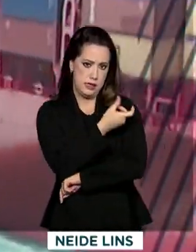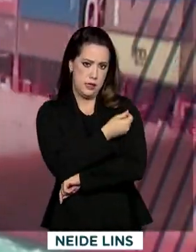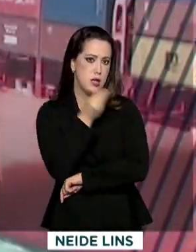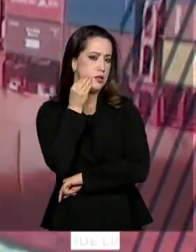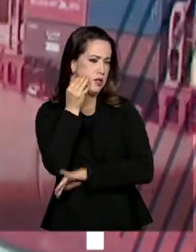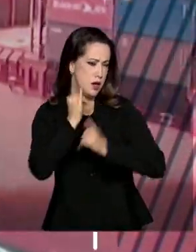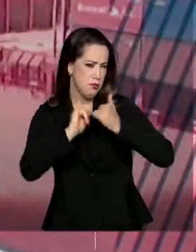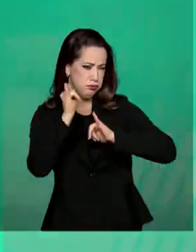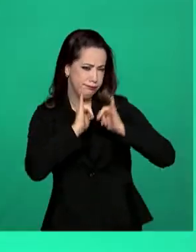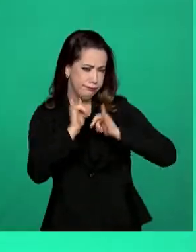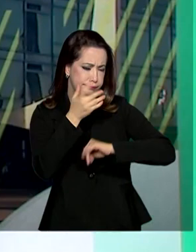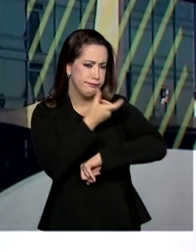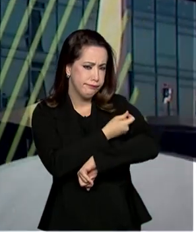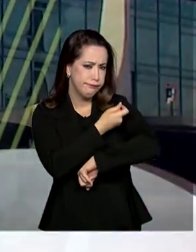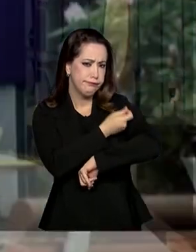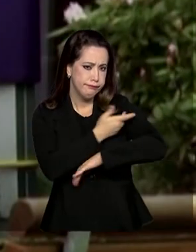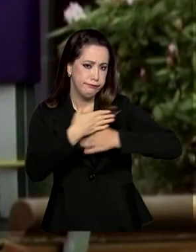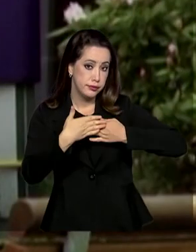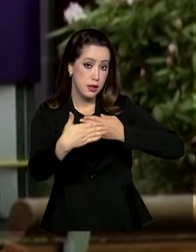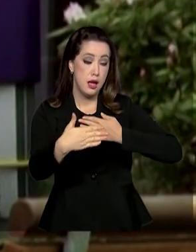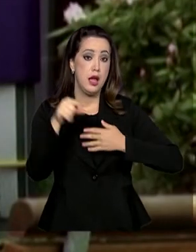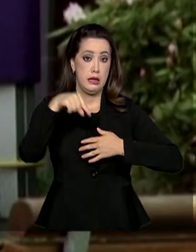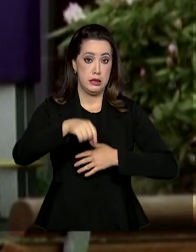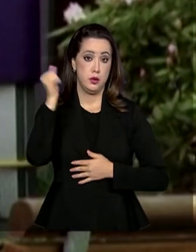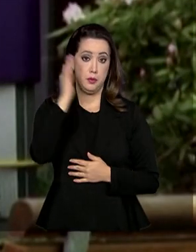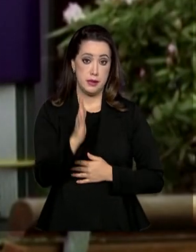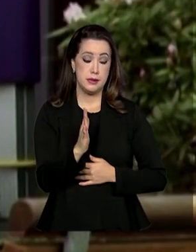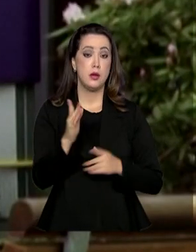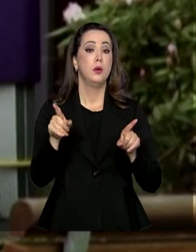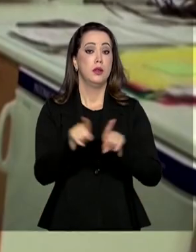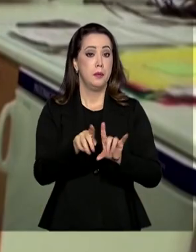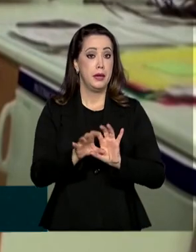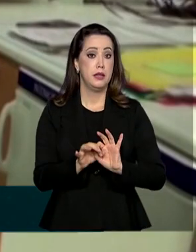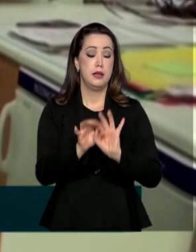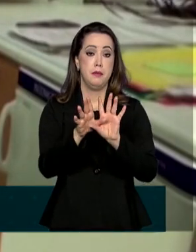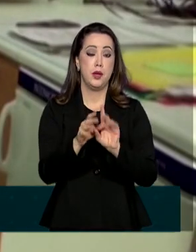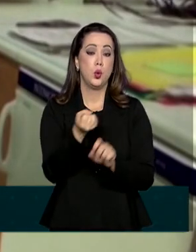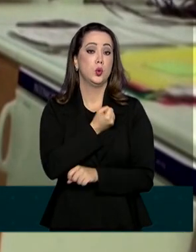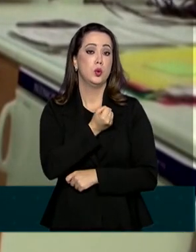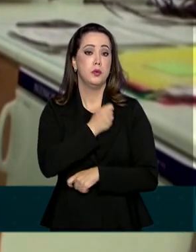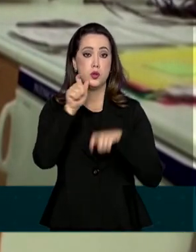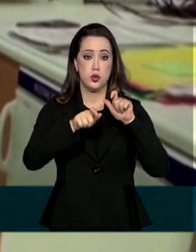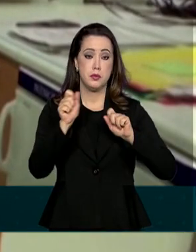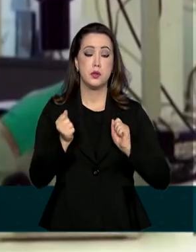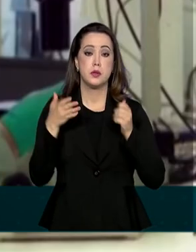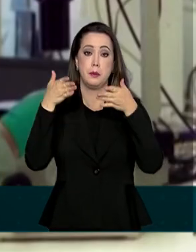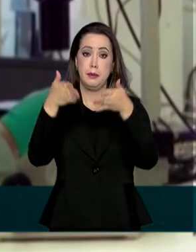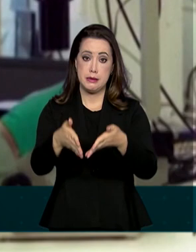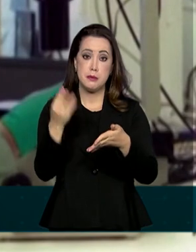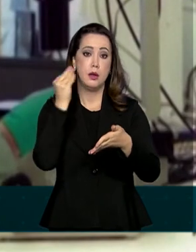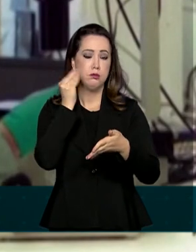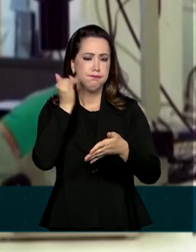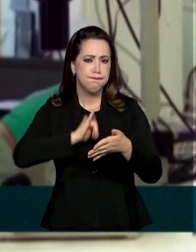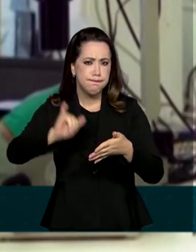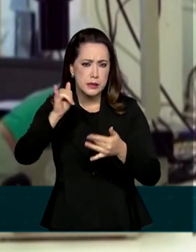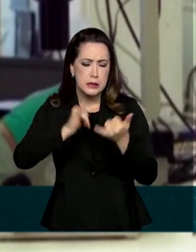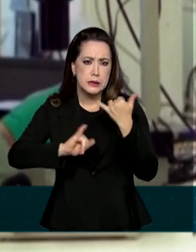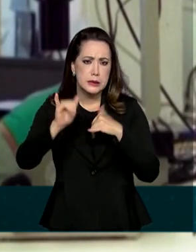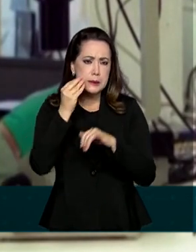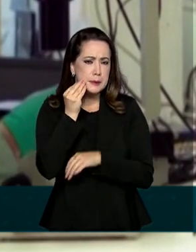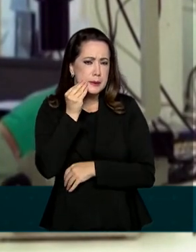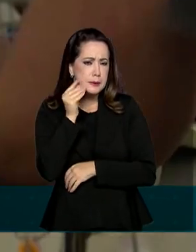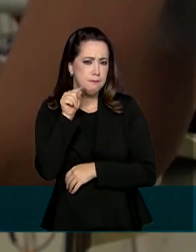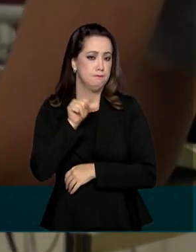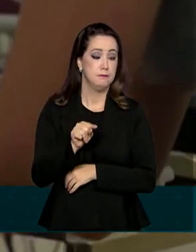Oxford no Brasil, a Anvisa autorizou hoje a ampliação do número de voluntários que participam dos testes. A partir de agora,